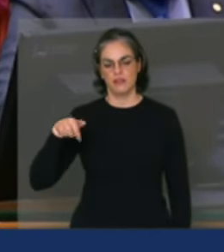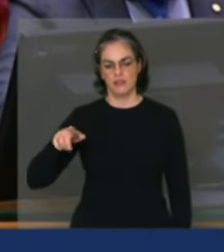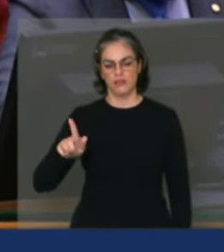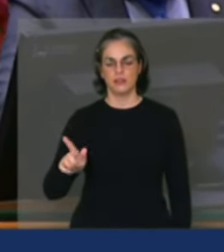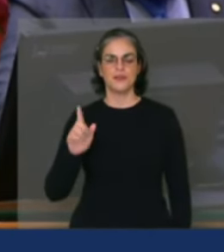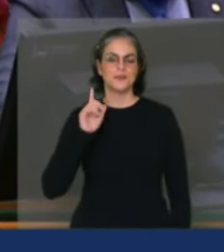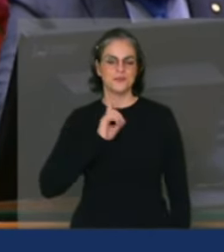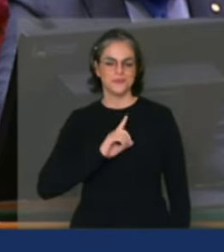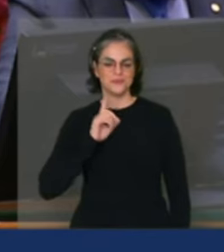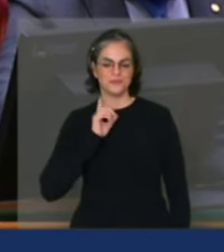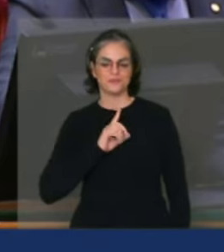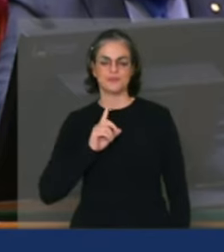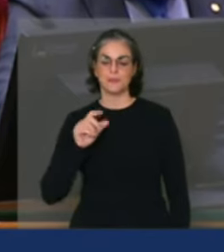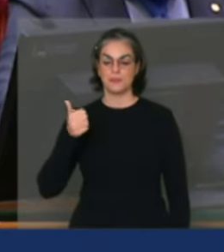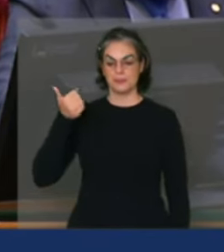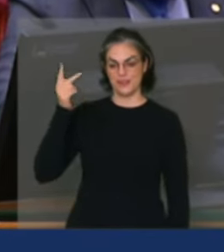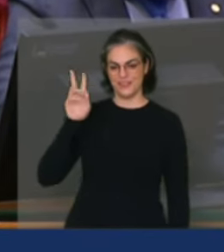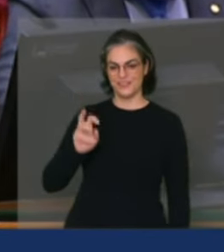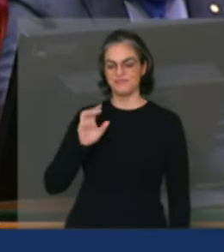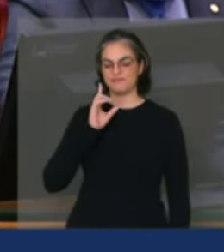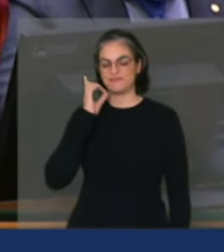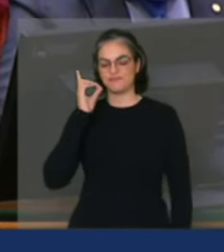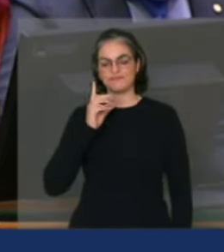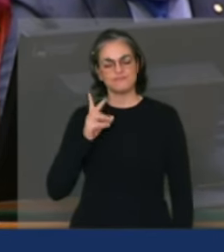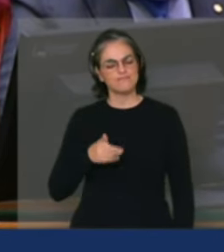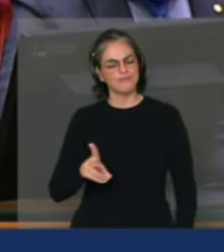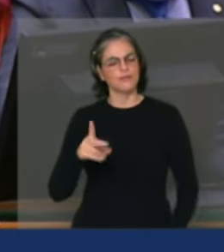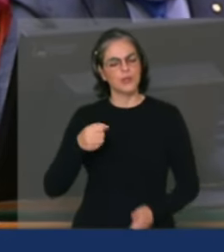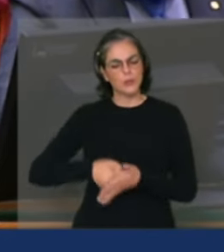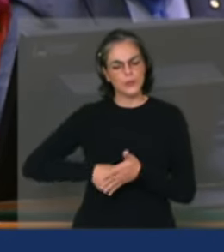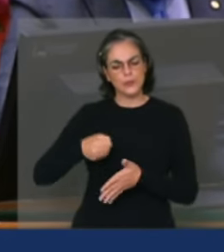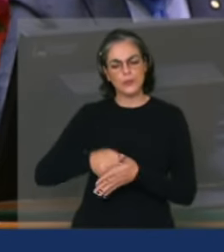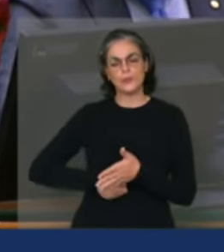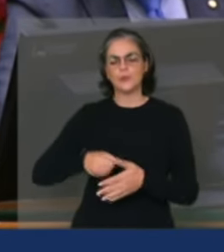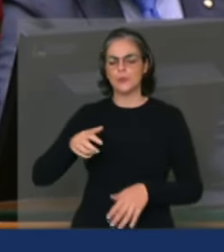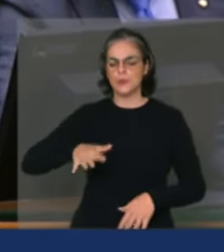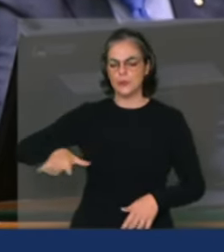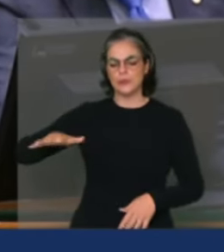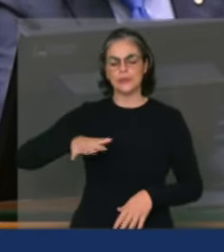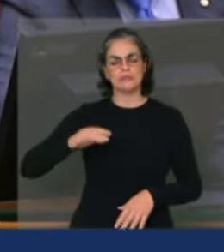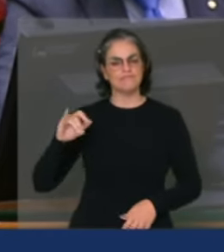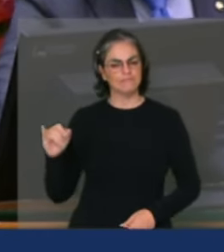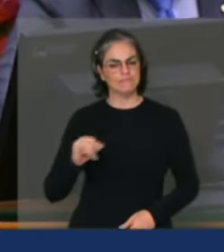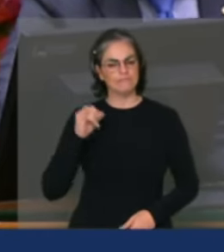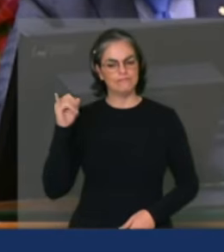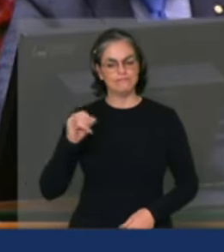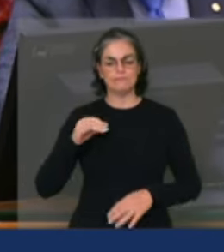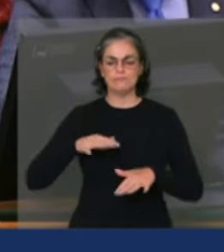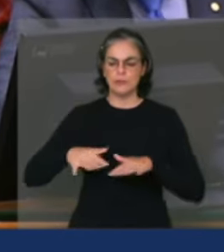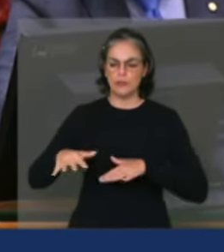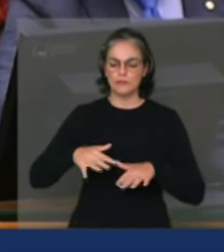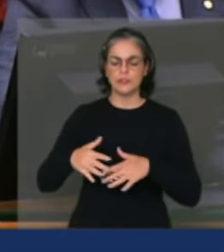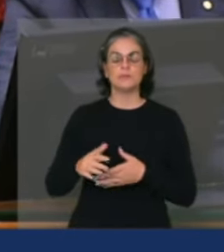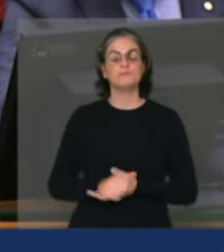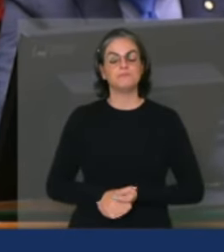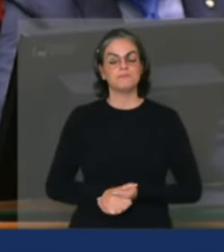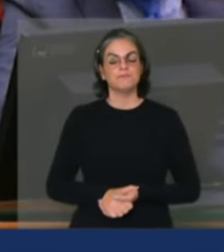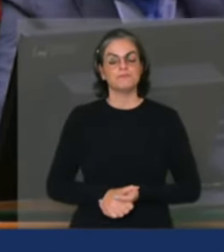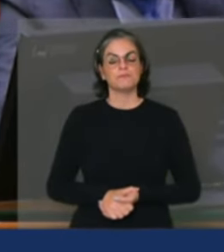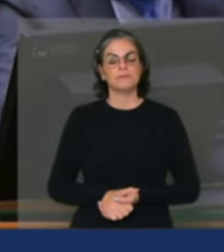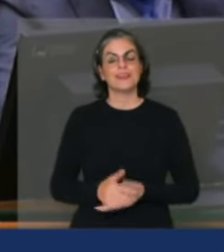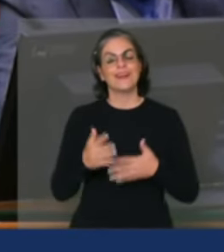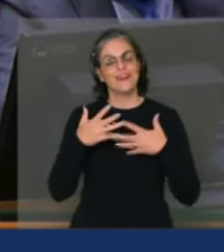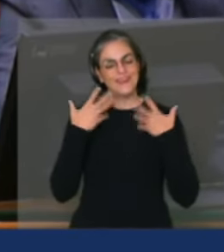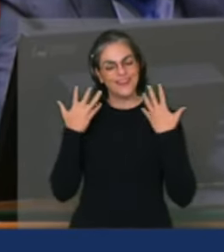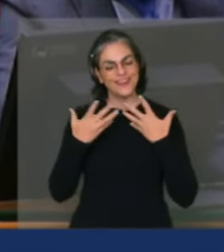sempre falando da agricultura familiar, do movimento sindical, das grandes lutas. Quero dizer da alegria de podermos estar